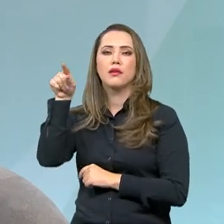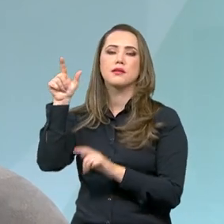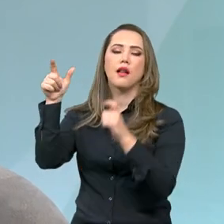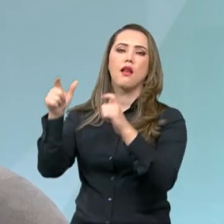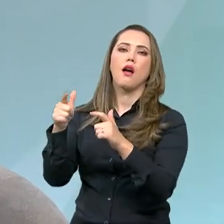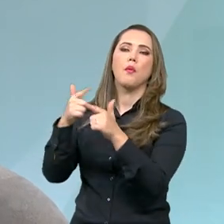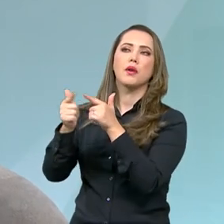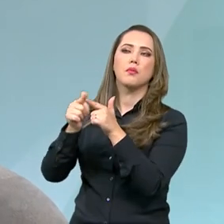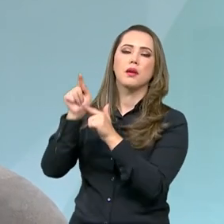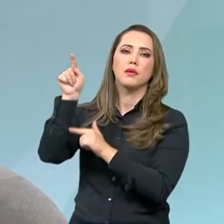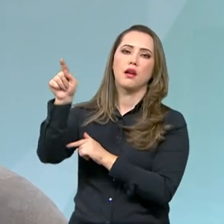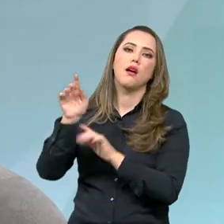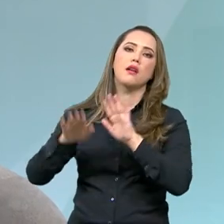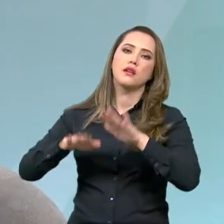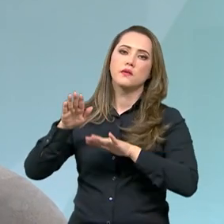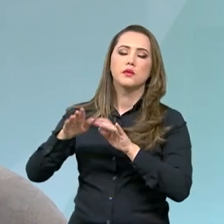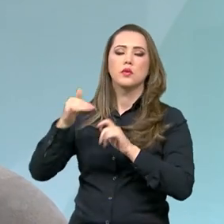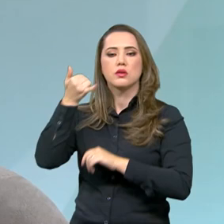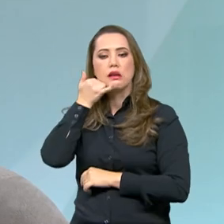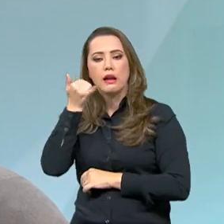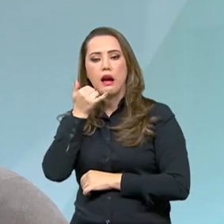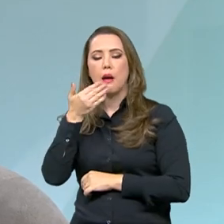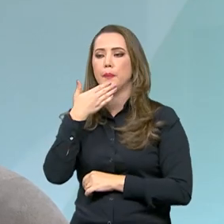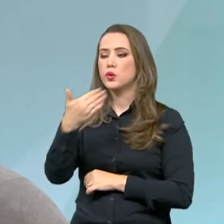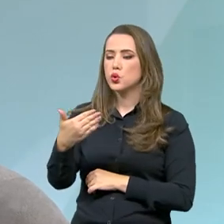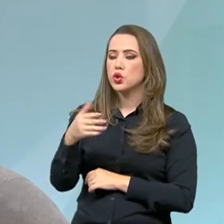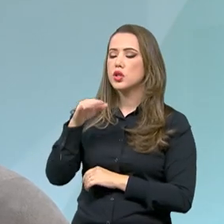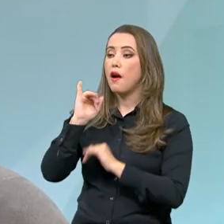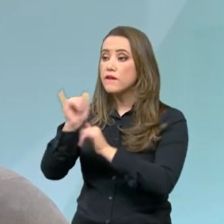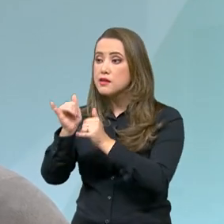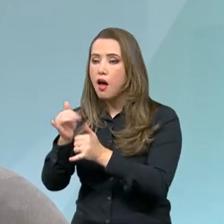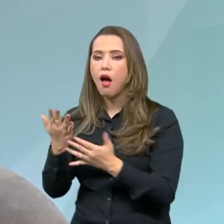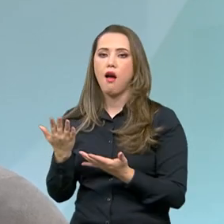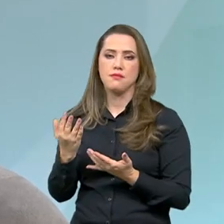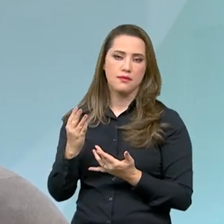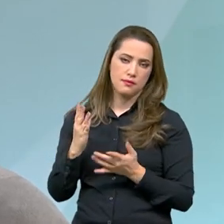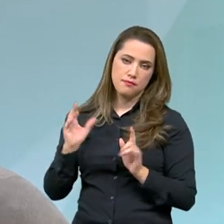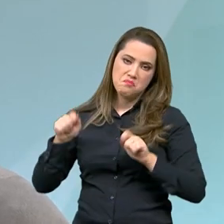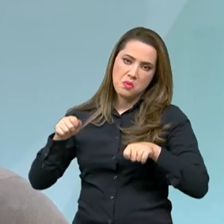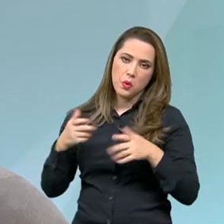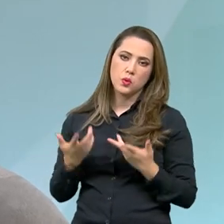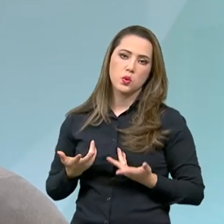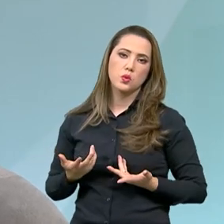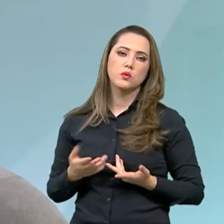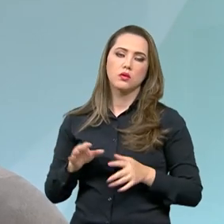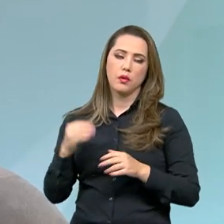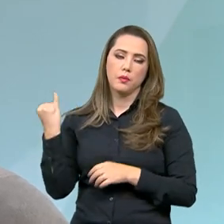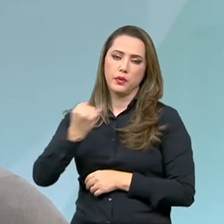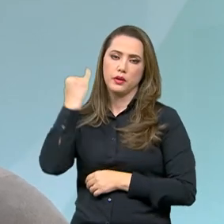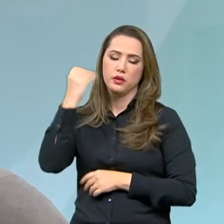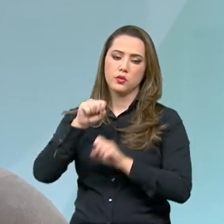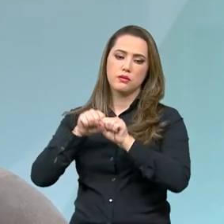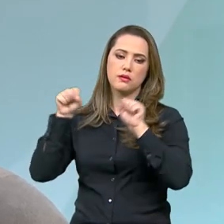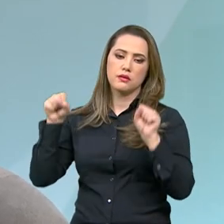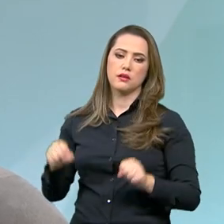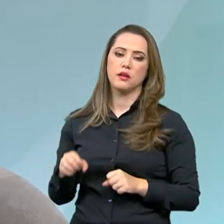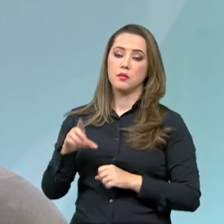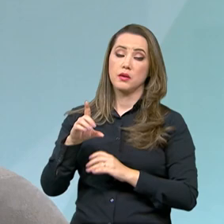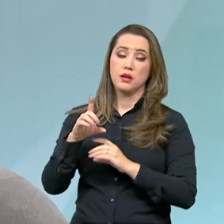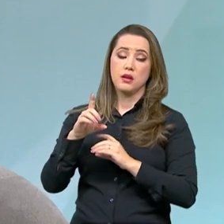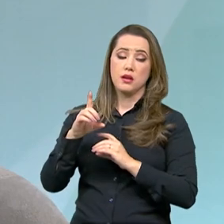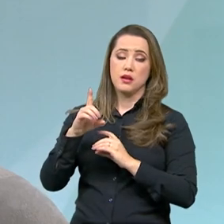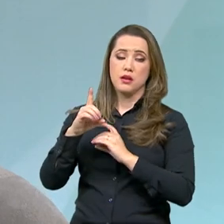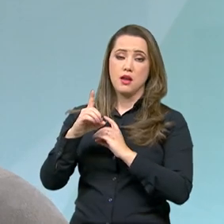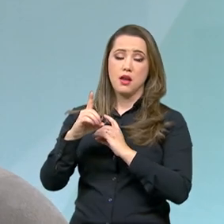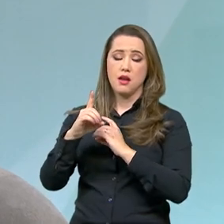dela e posso, eventualmente, ligar, posso interceder por ela no momento de dificuldade. Então, é muito significativo e coloca a Defesa Civil Nacional em outro